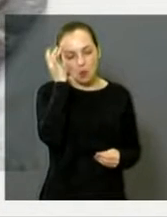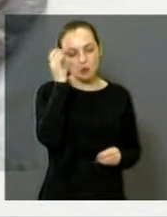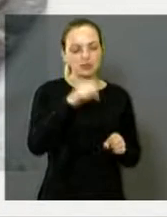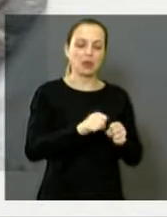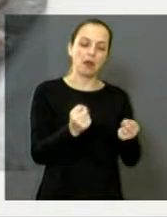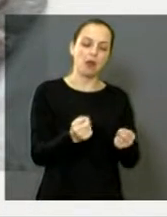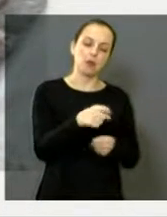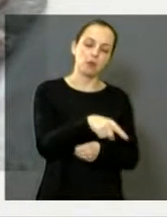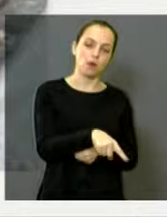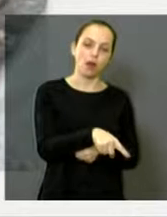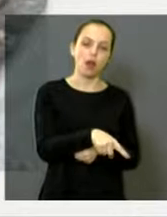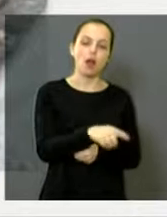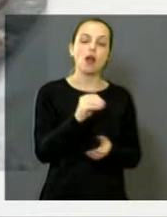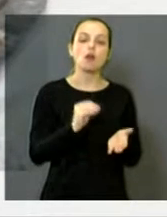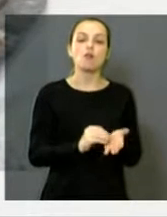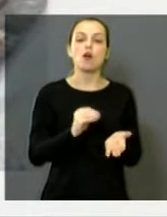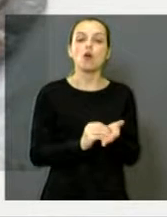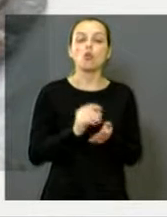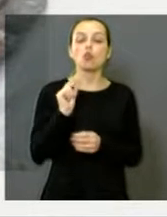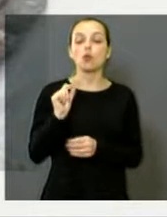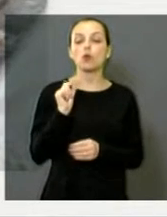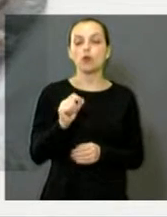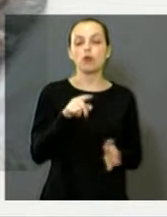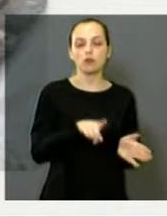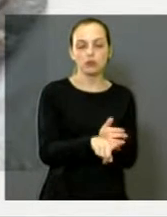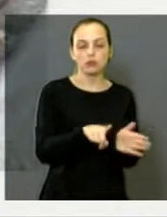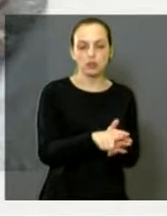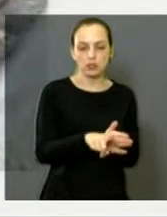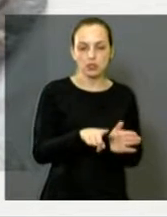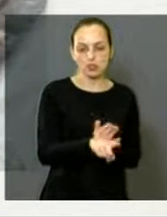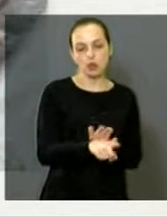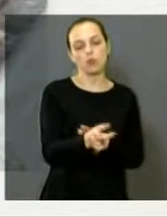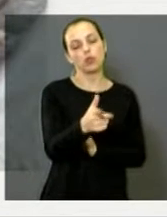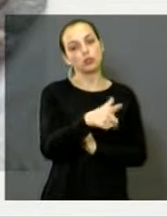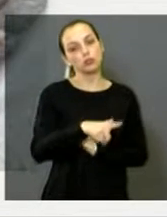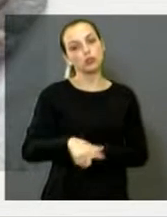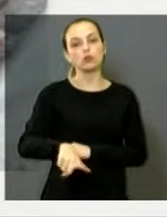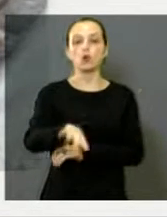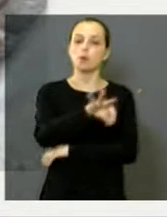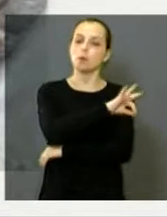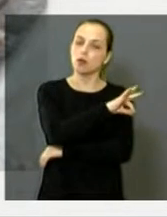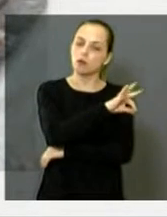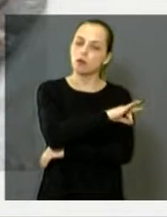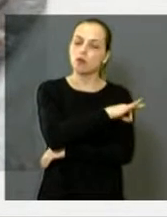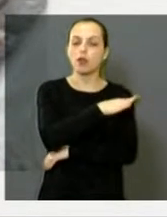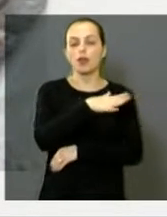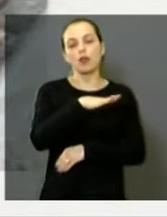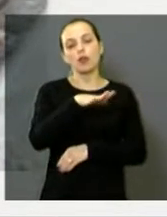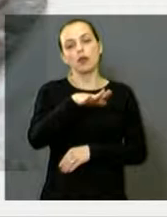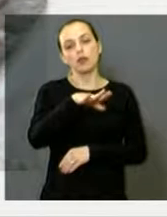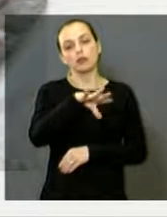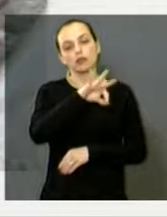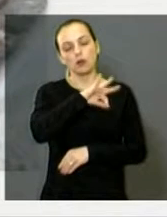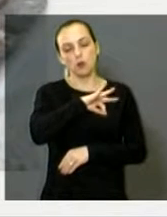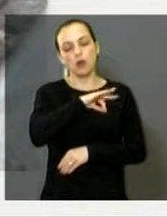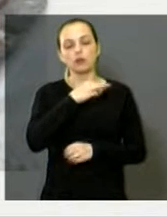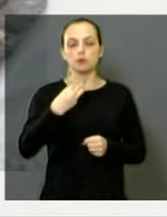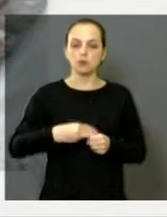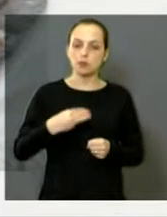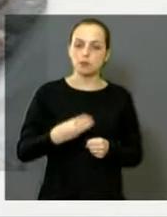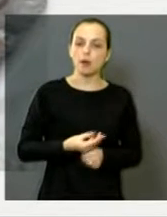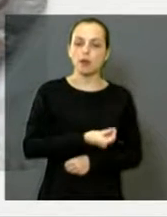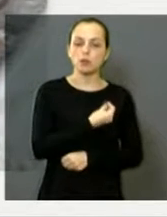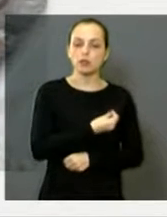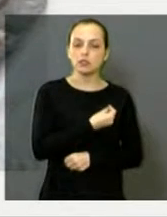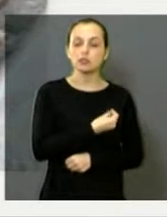faltando? Fiscalização. Então, mais uma vez, seu prefeito, a guarda municipal tem que estar presente. Um